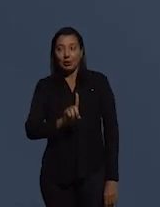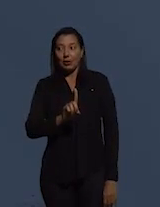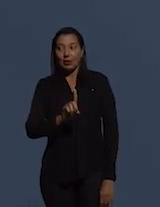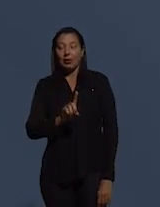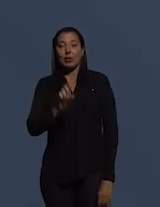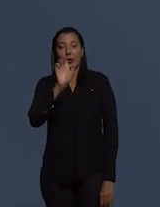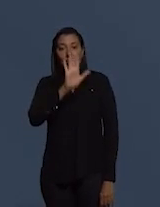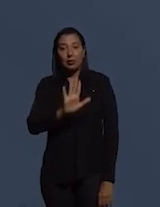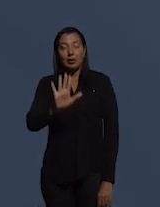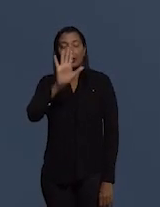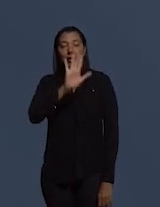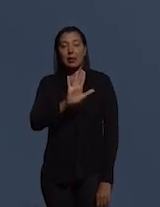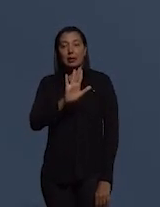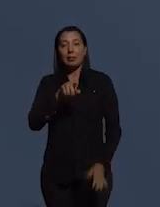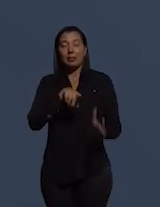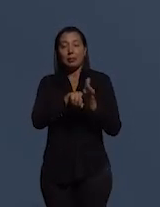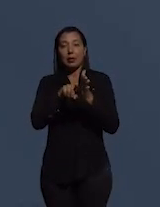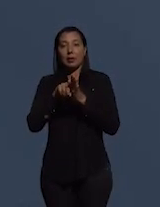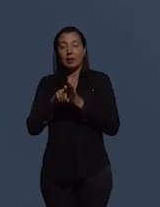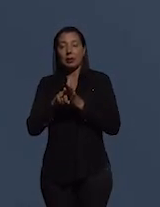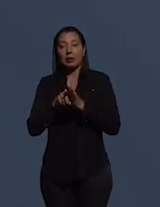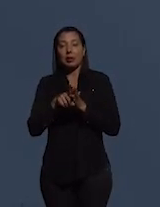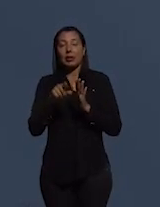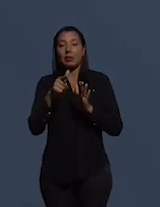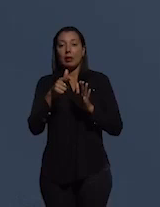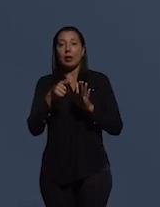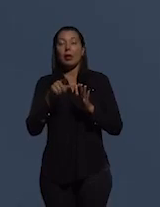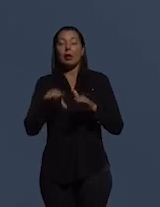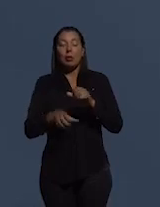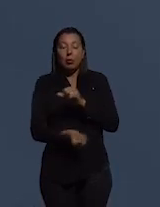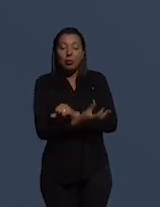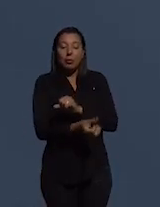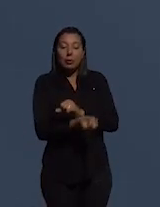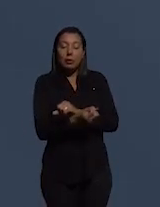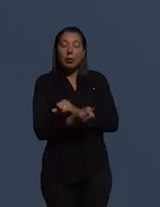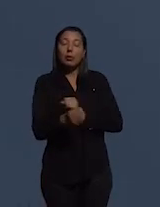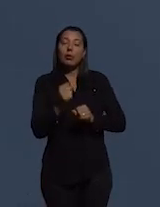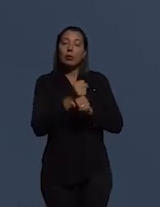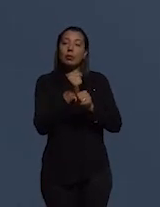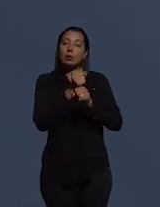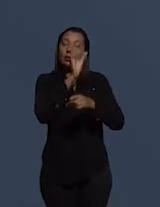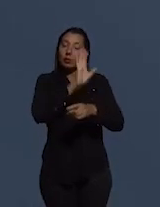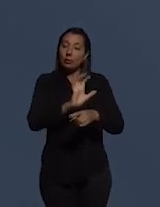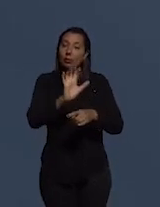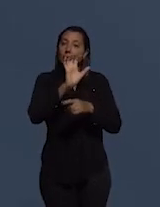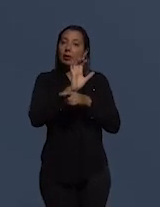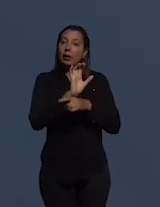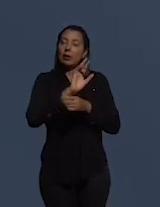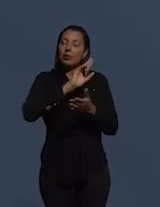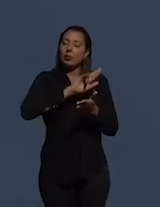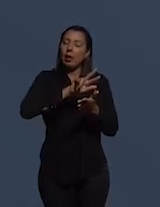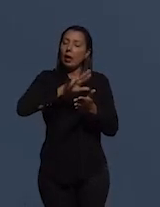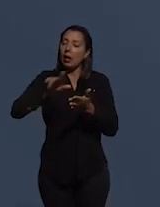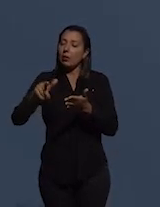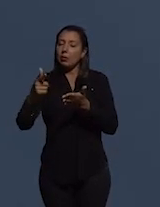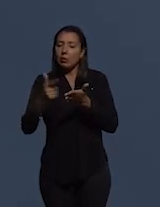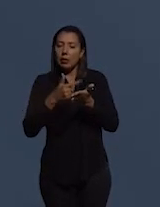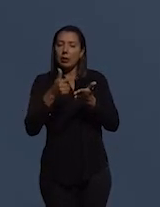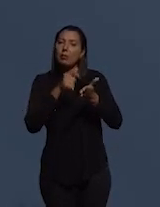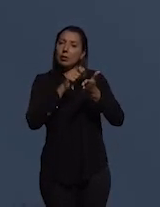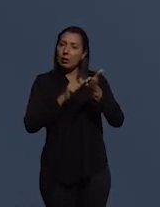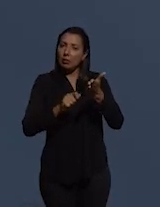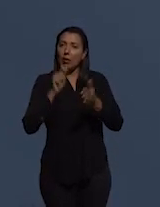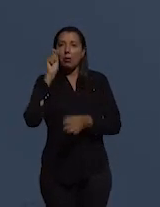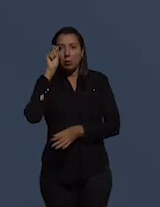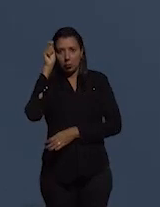Europeu de Pesquisa em Anticorrupção e Construção do Estado. É autora de diversos livros e já